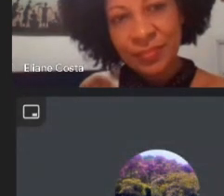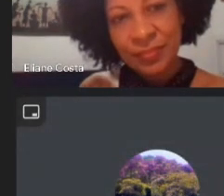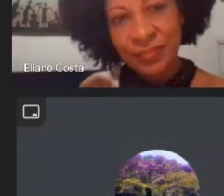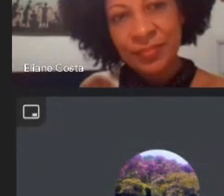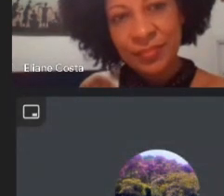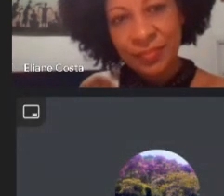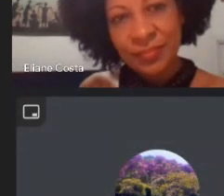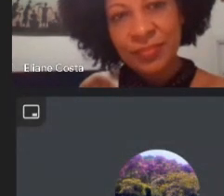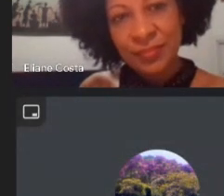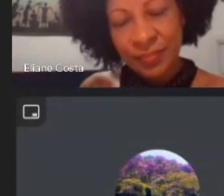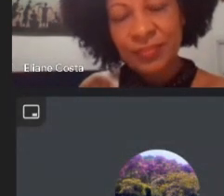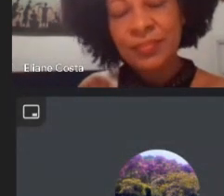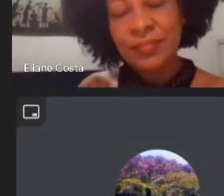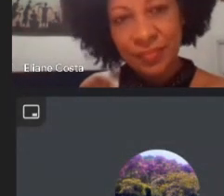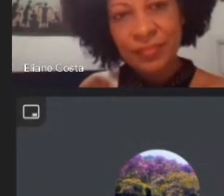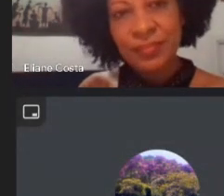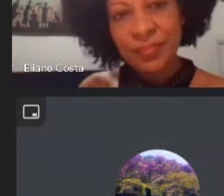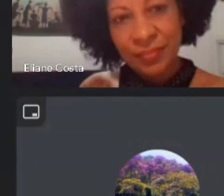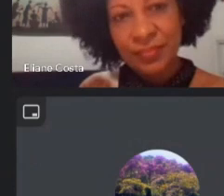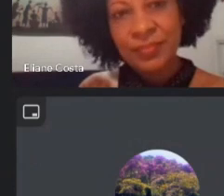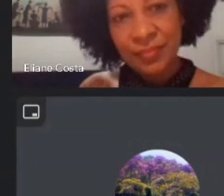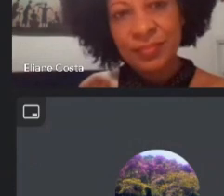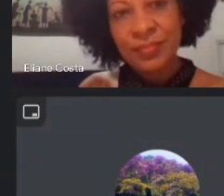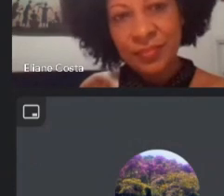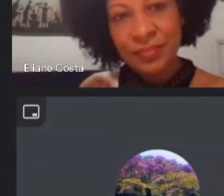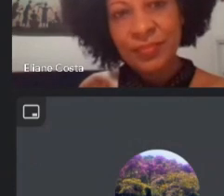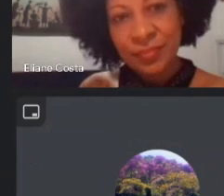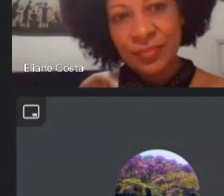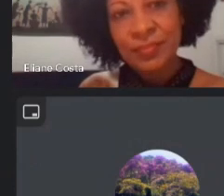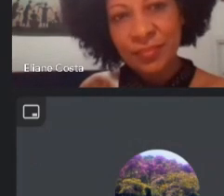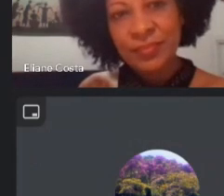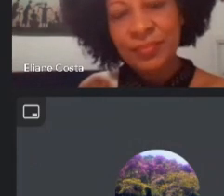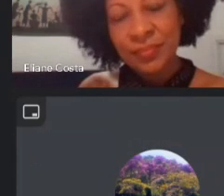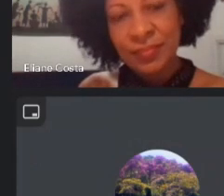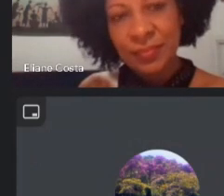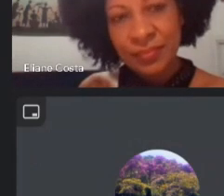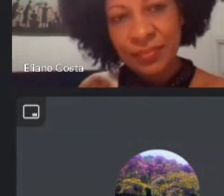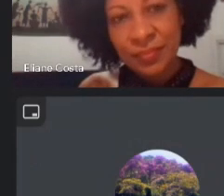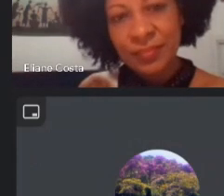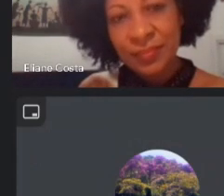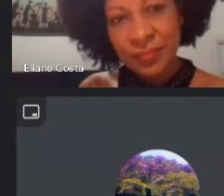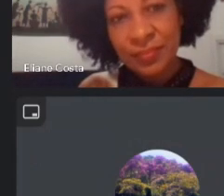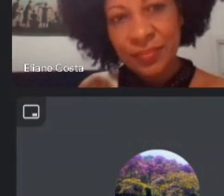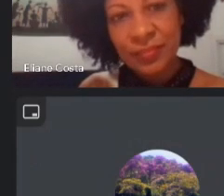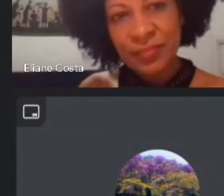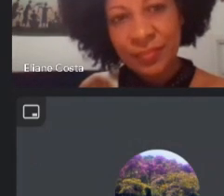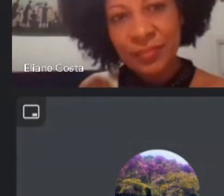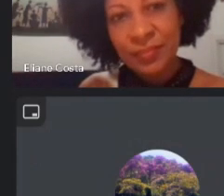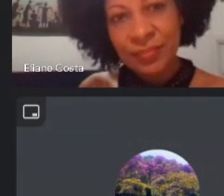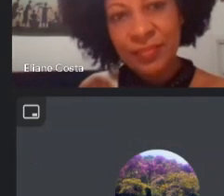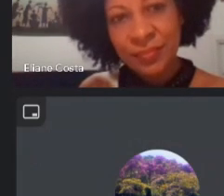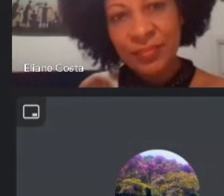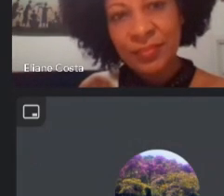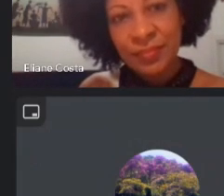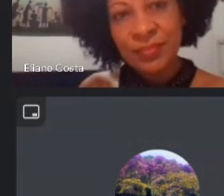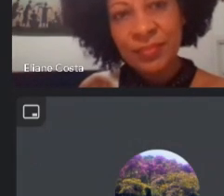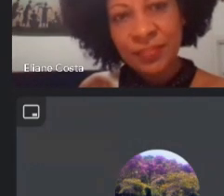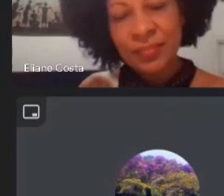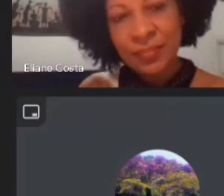Freud em larga escala né para as discussões raciais e também trazendo essa contradição